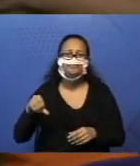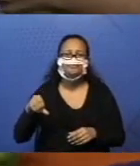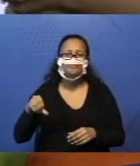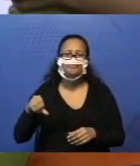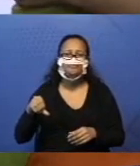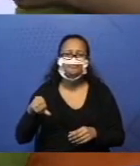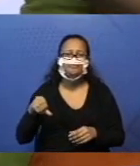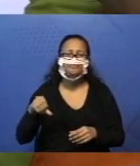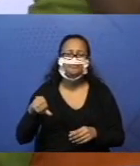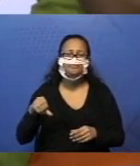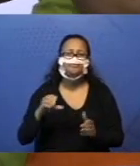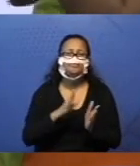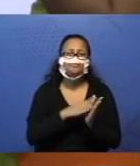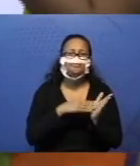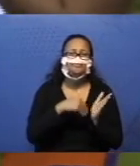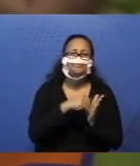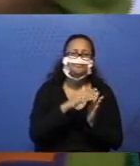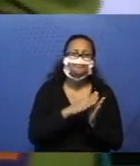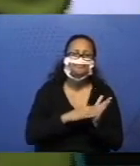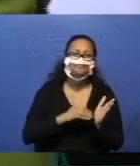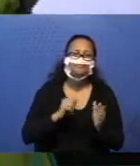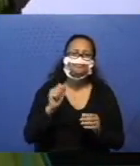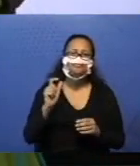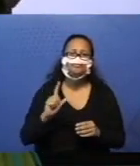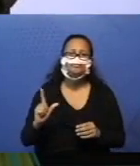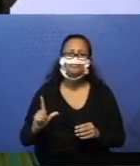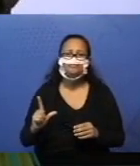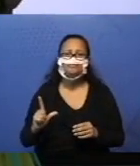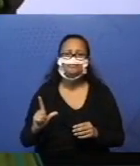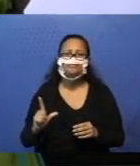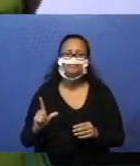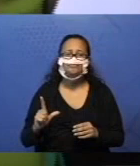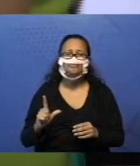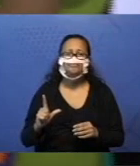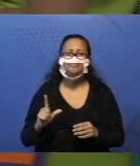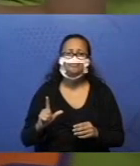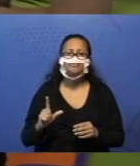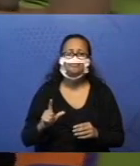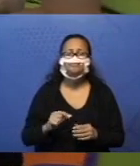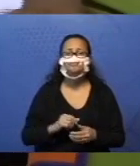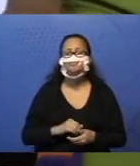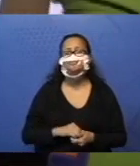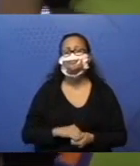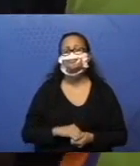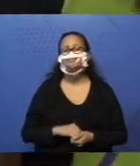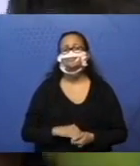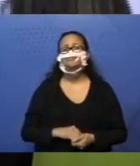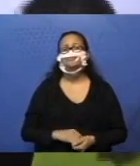como se você tivesse pego uma barrinha azul e colado aqui. Certo?